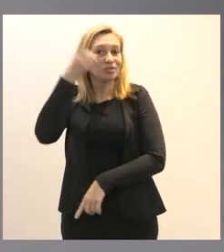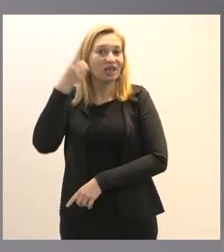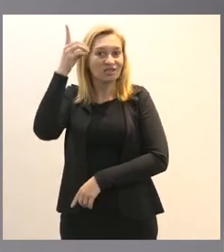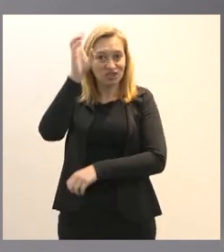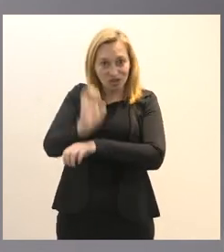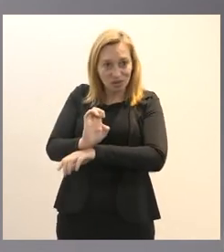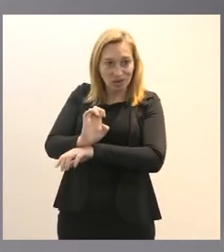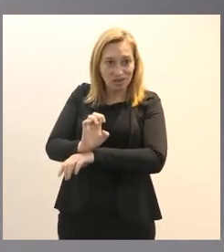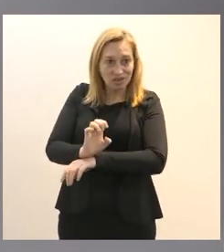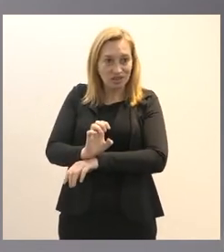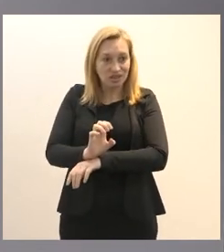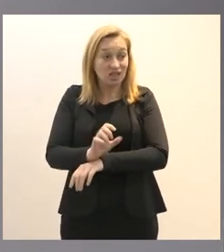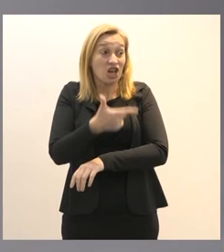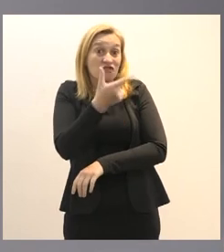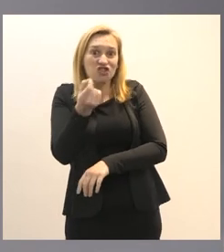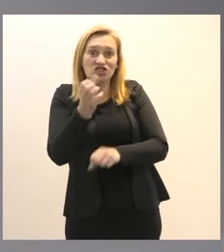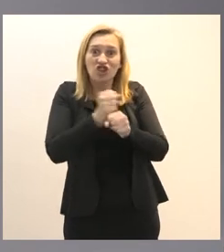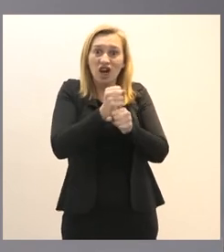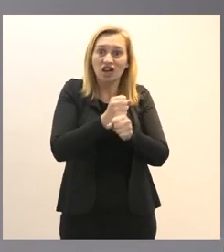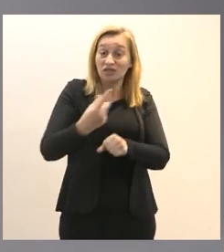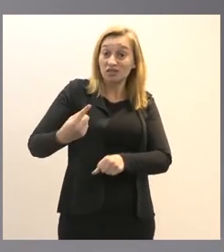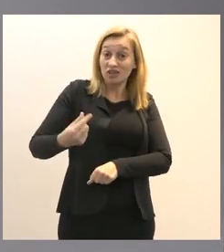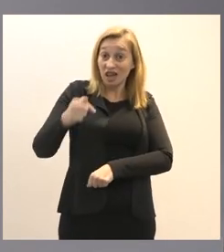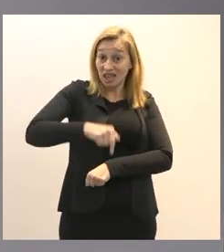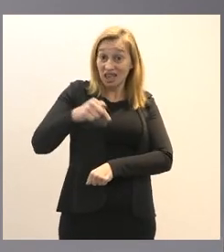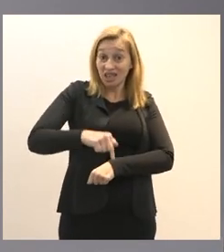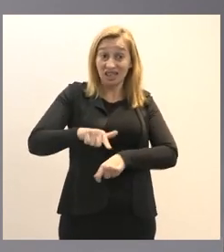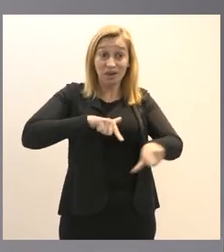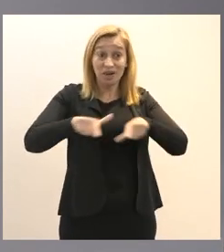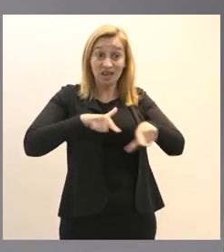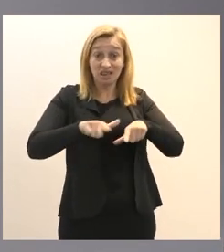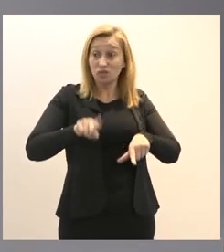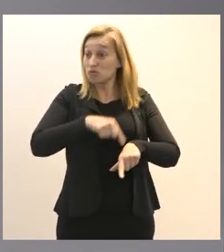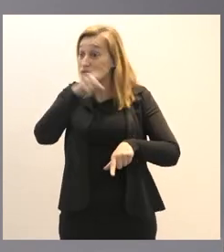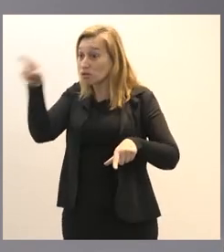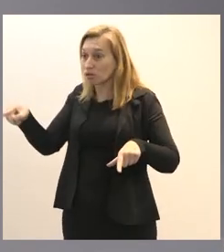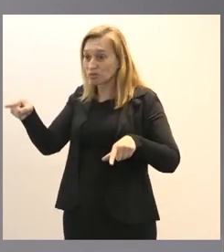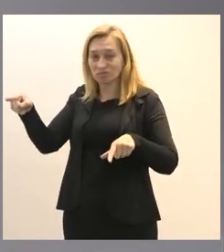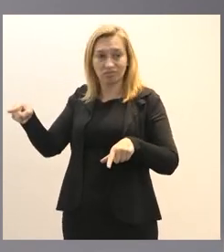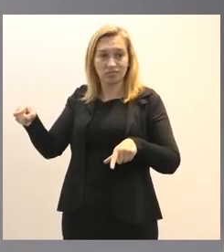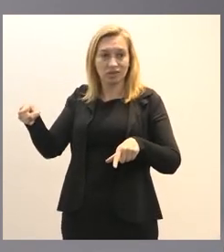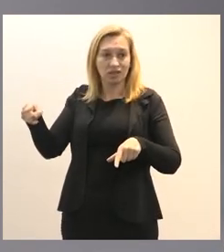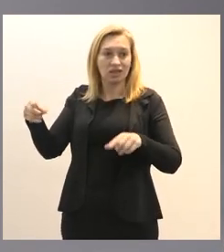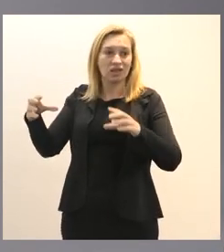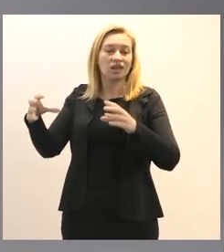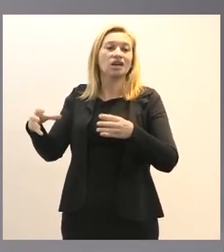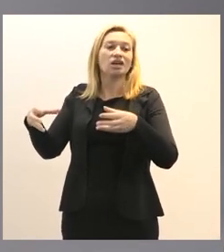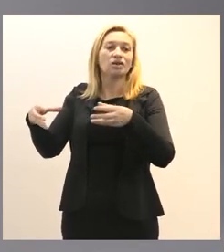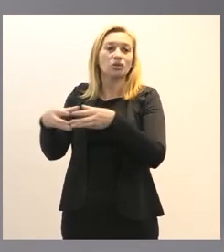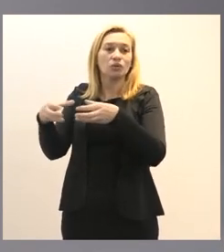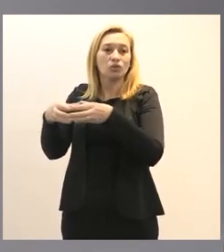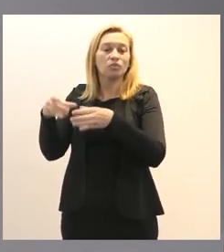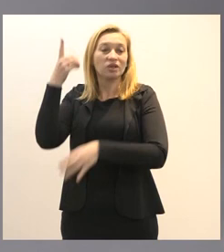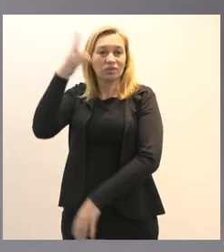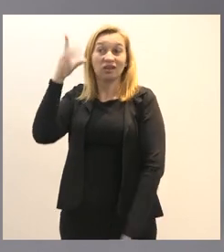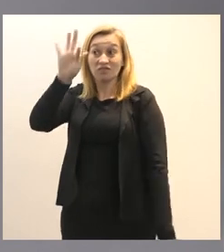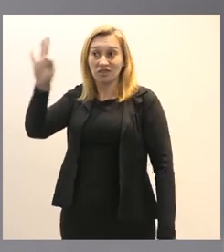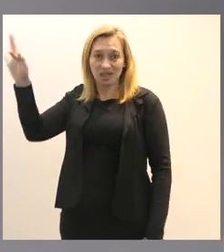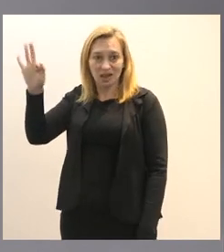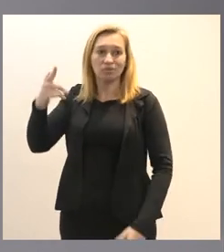fiquei aqui 20 anos fui para a Câmara dos Deputados depois de ter por ela passado bem antes